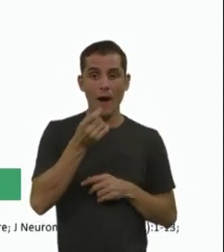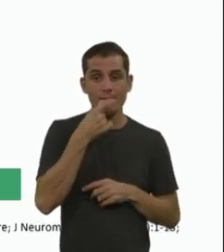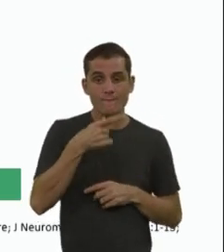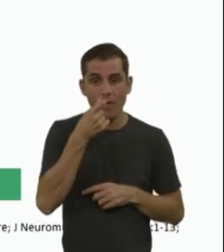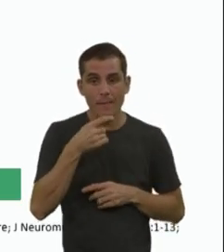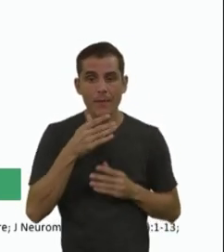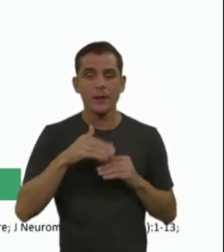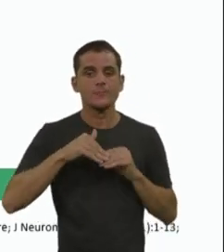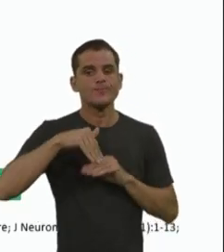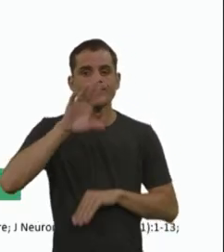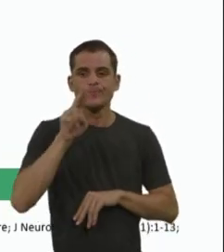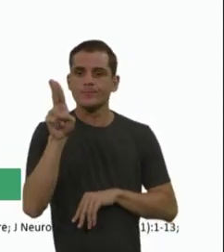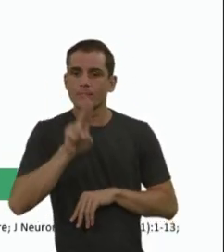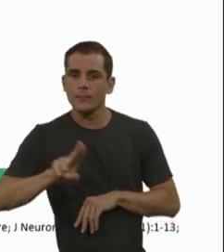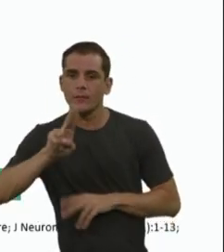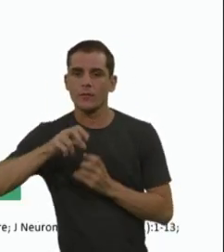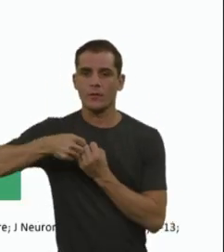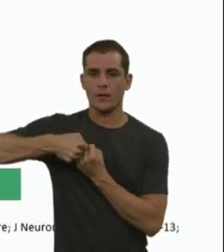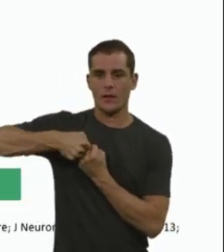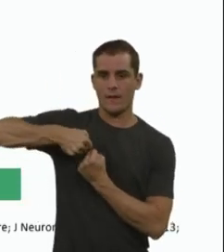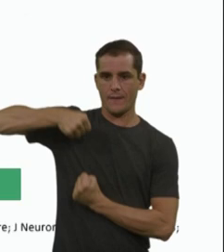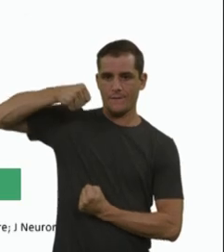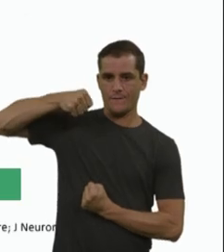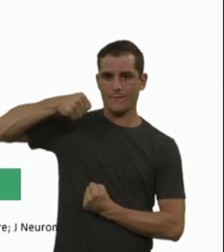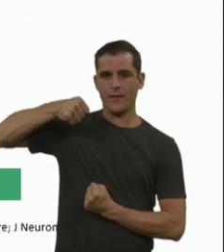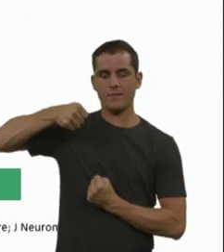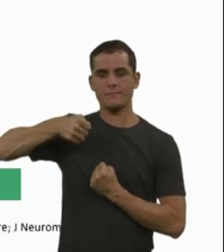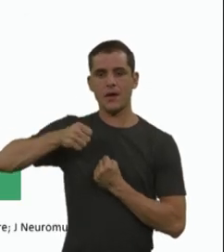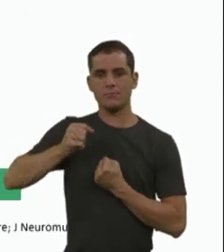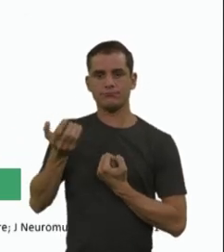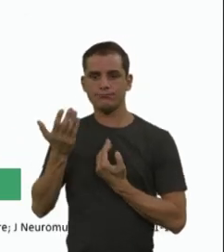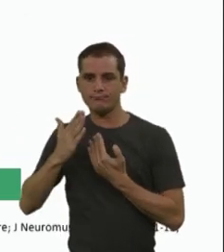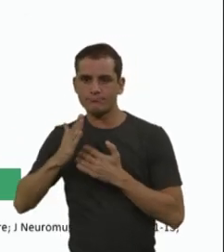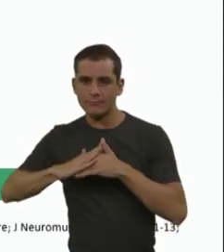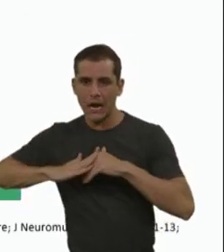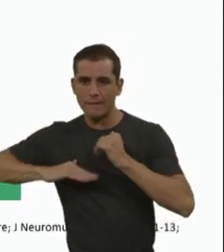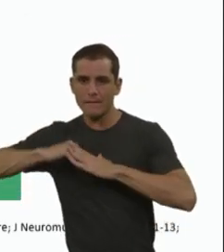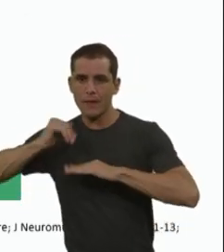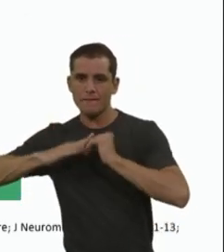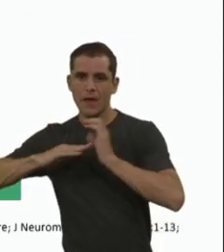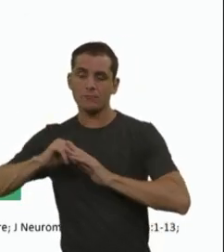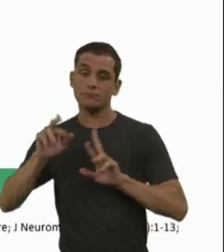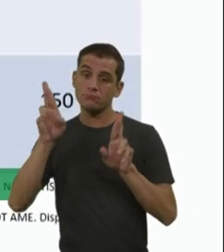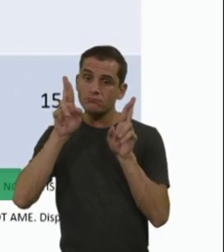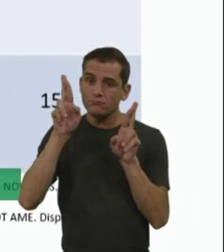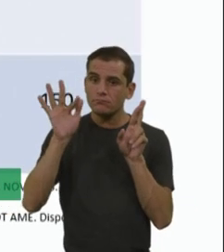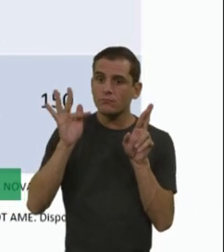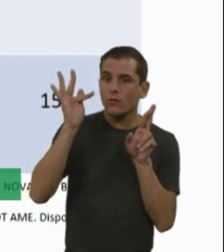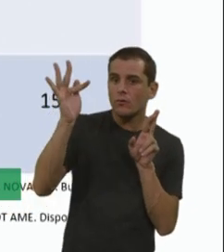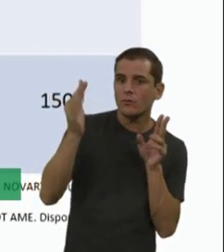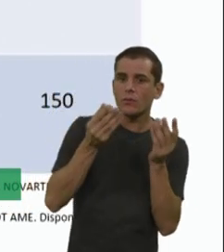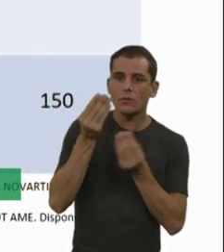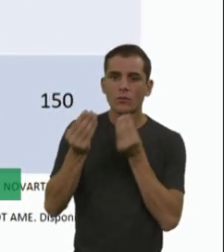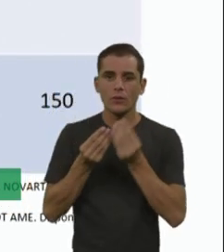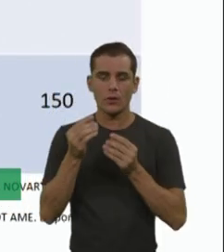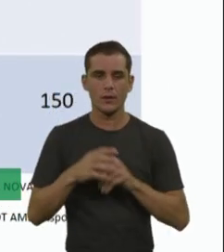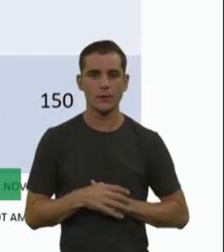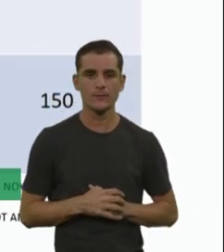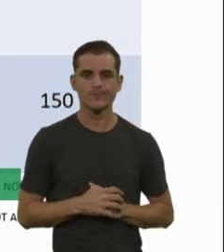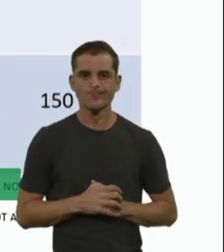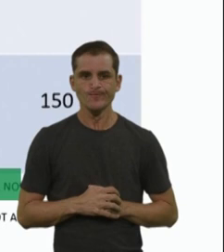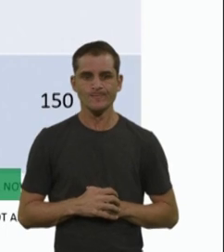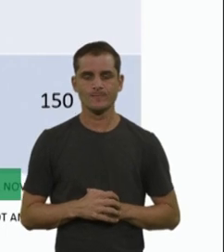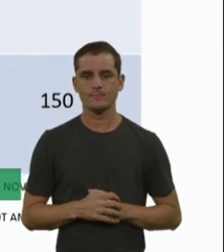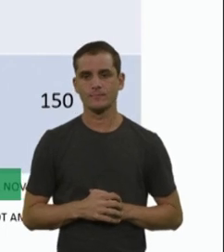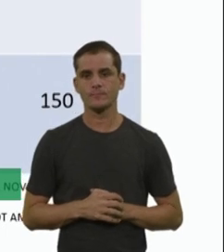a fibra muscular. Então, esperamos cenas dos próximos capítulos com os inibidores da miostatina. Então,